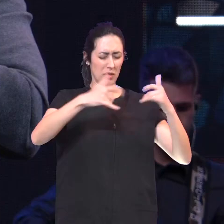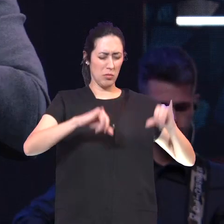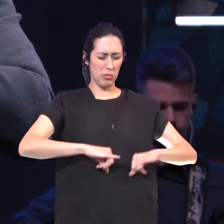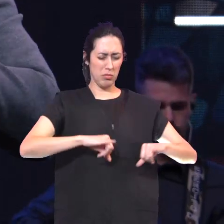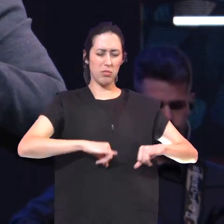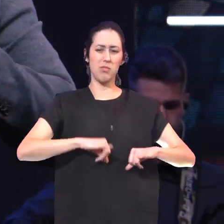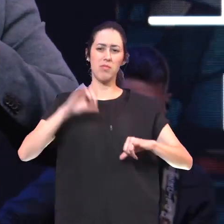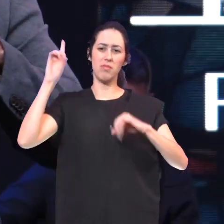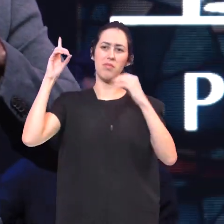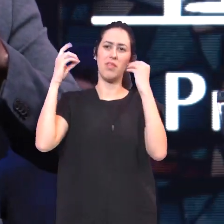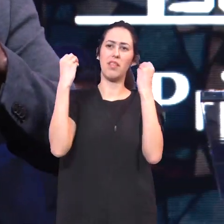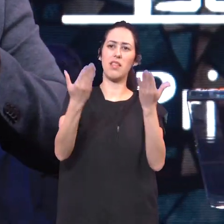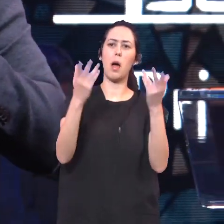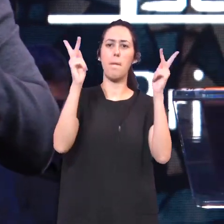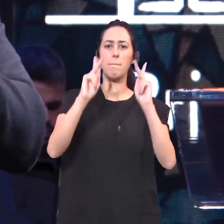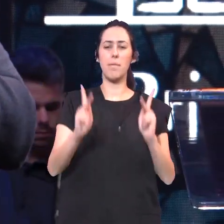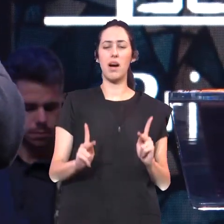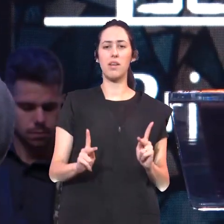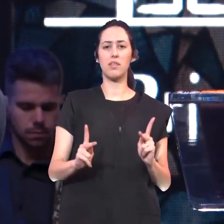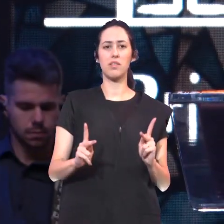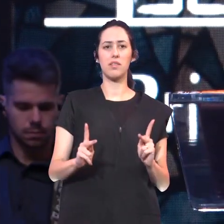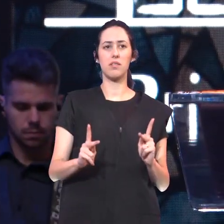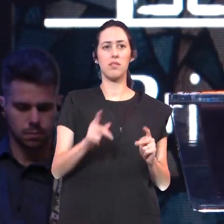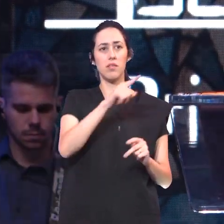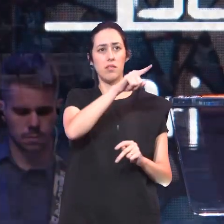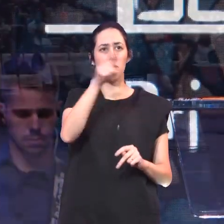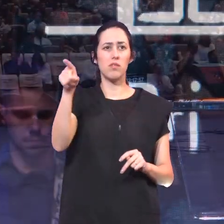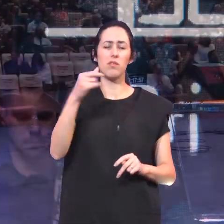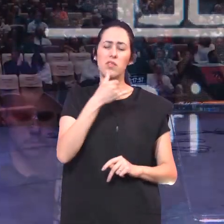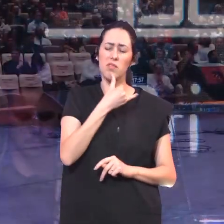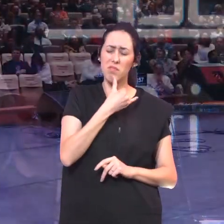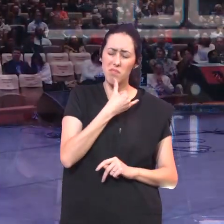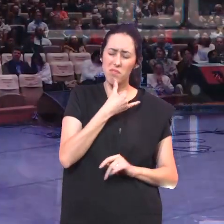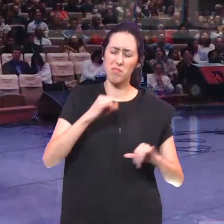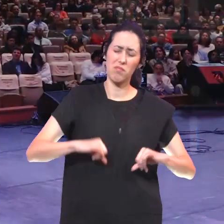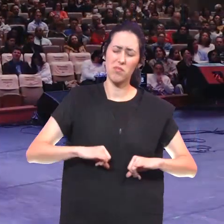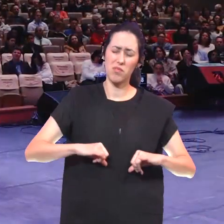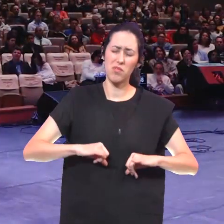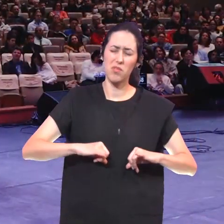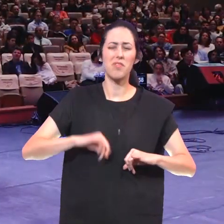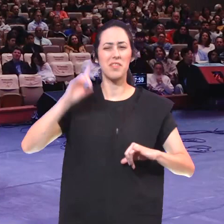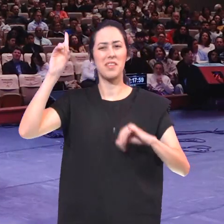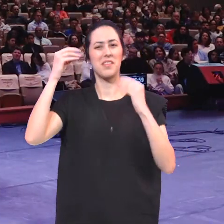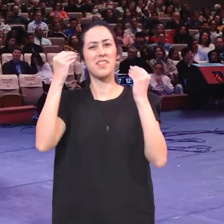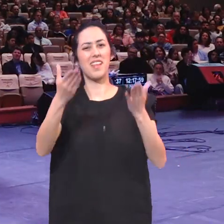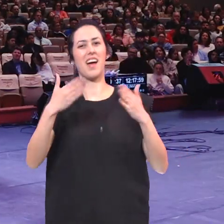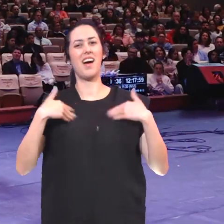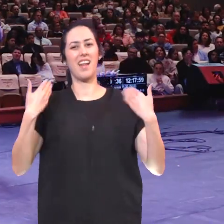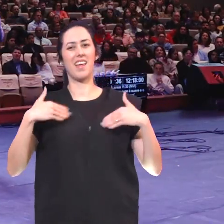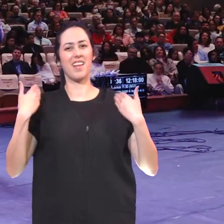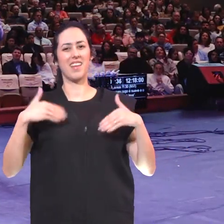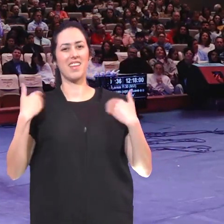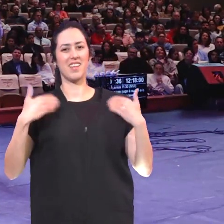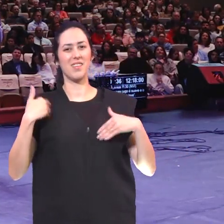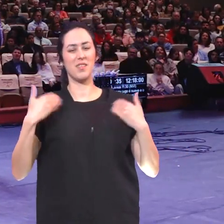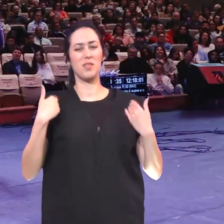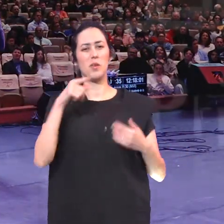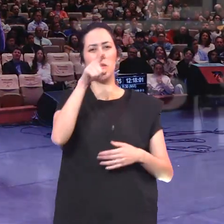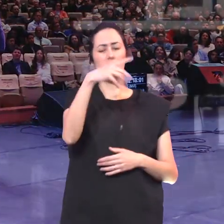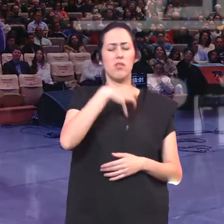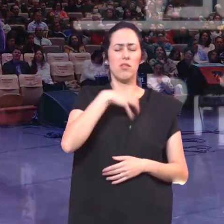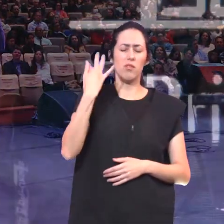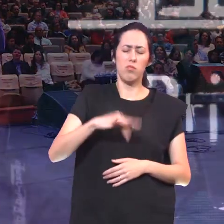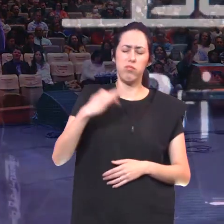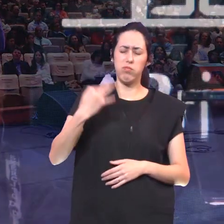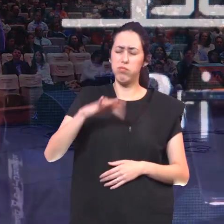Eu posso trazer alegria Aonde há tristeza Eu posso trazer alívio Aonde há dor